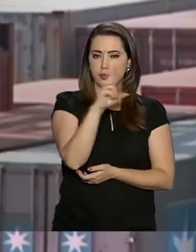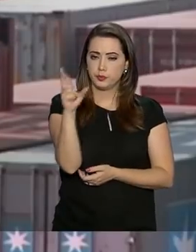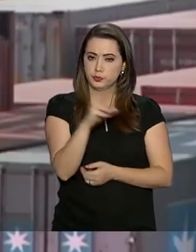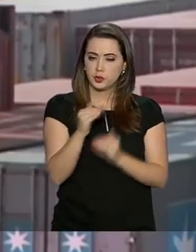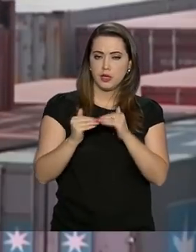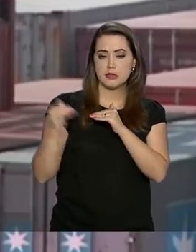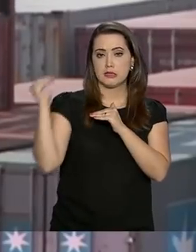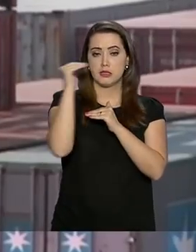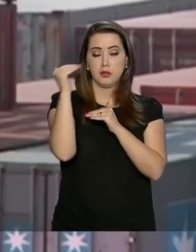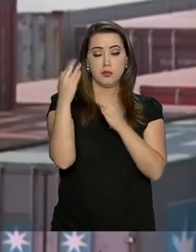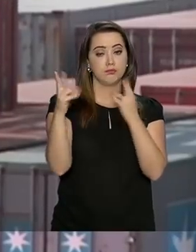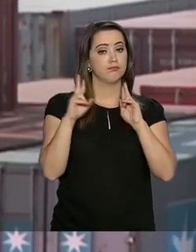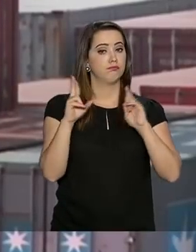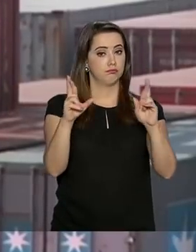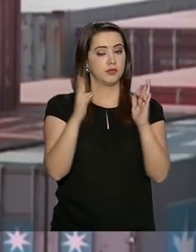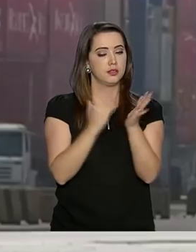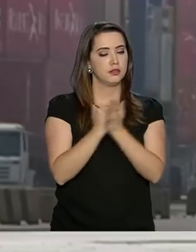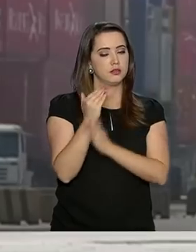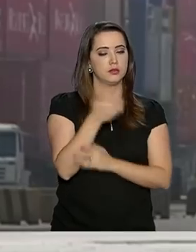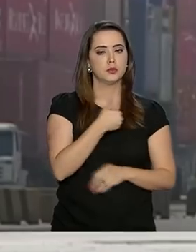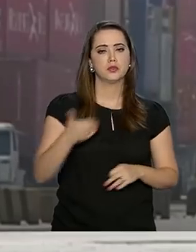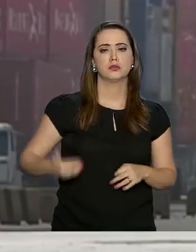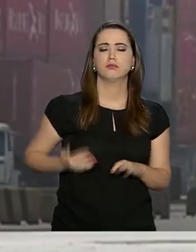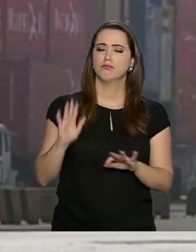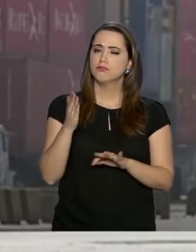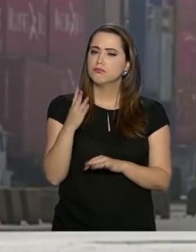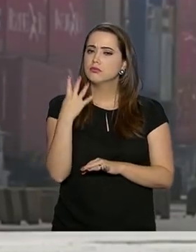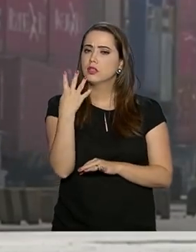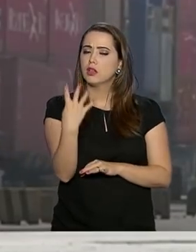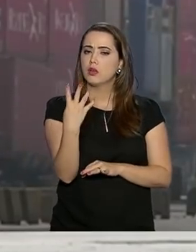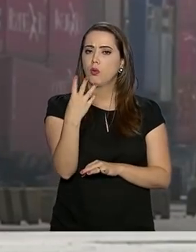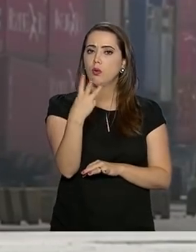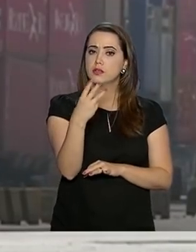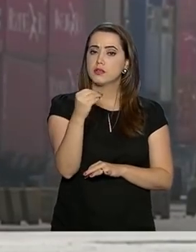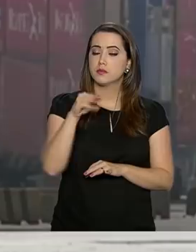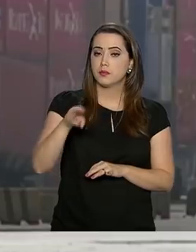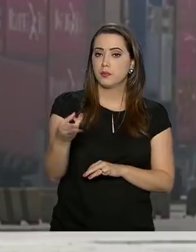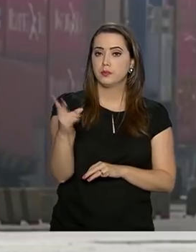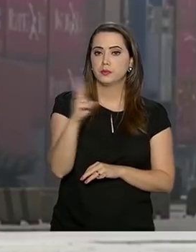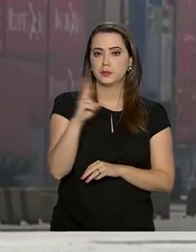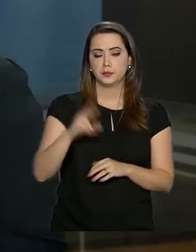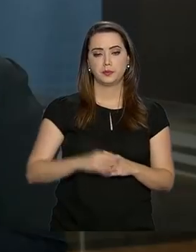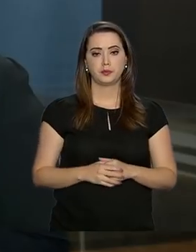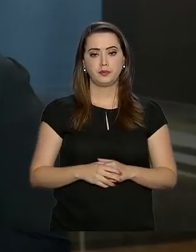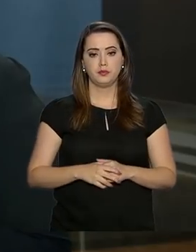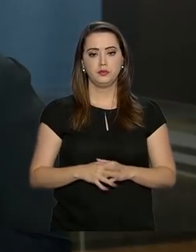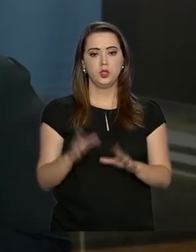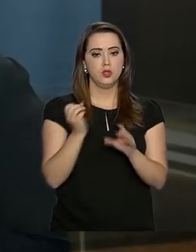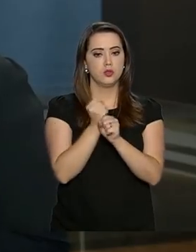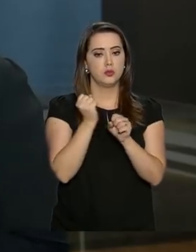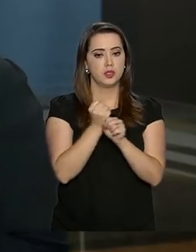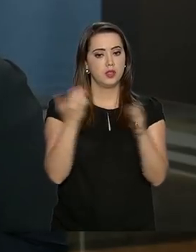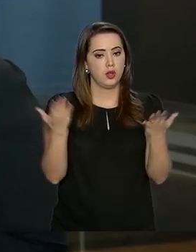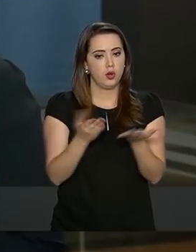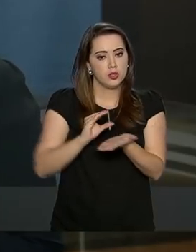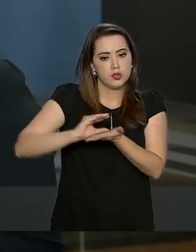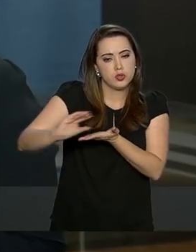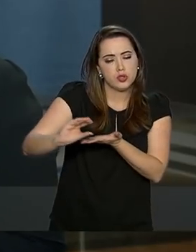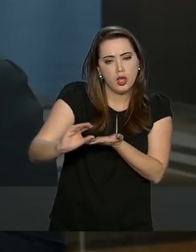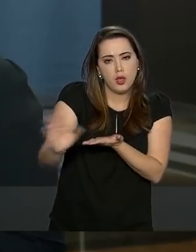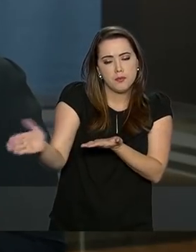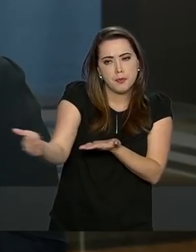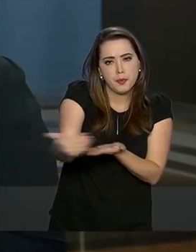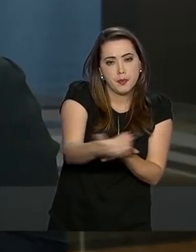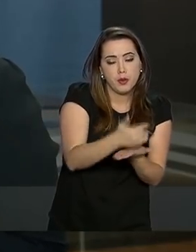acima da expectativa inicial do governo, que era de R$ 430 milhões. Somando agora investimentos e